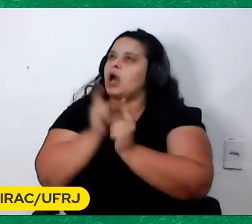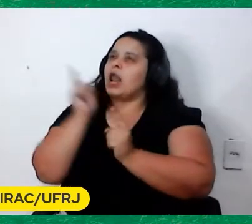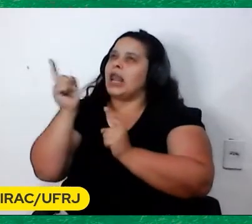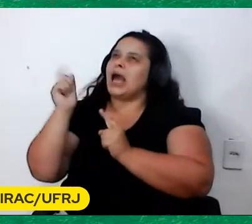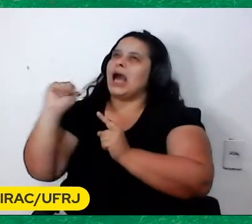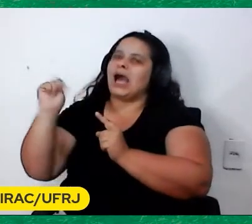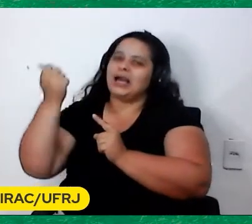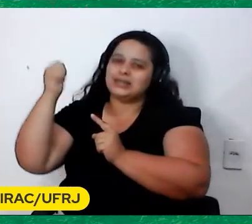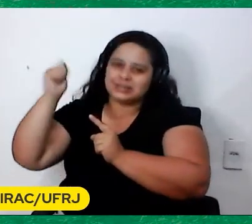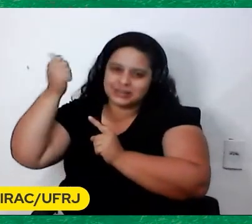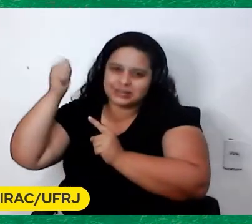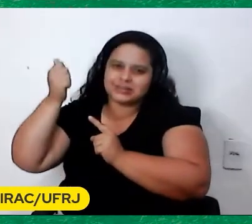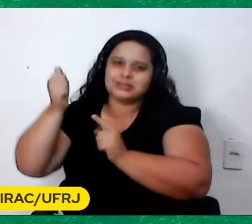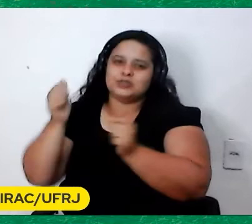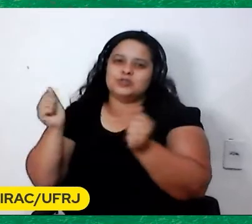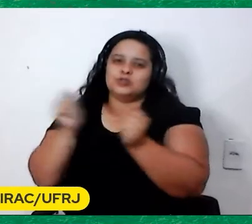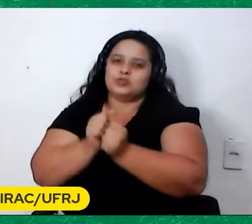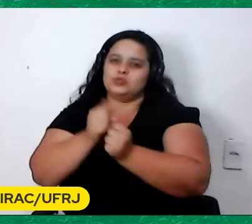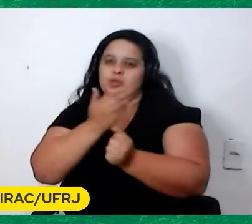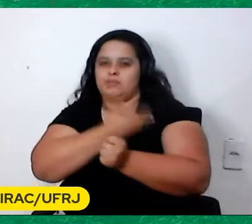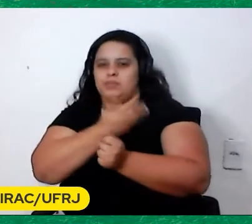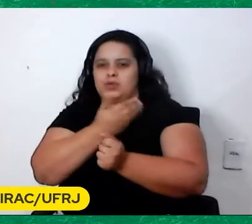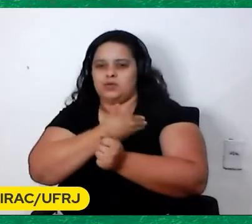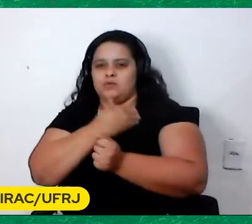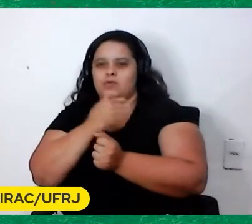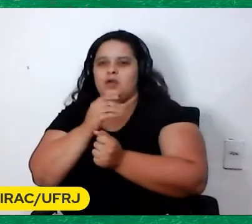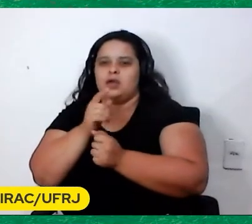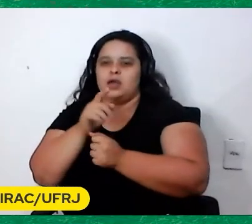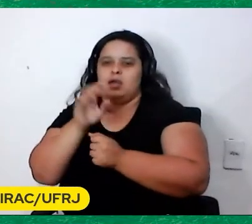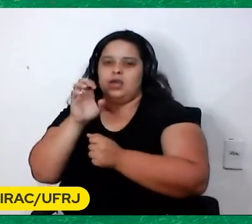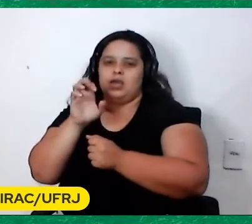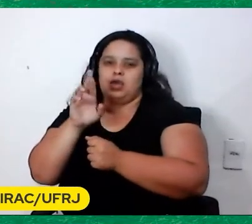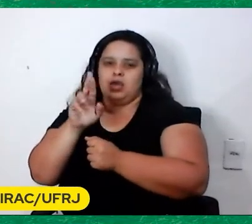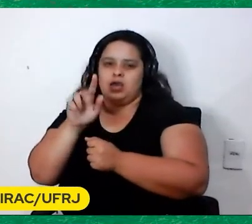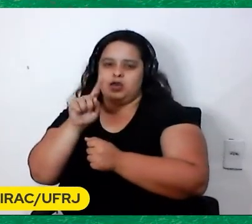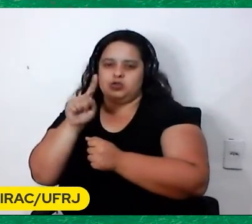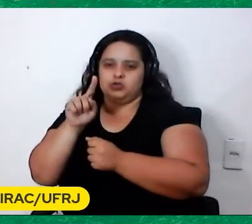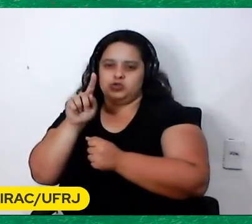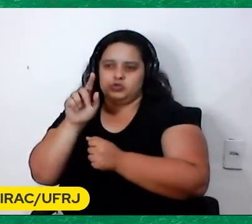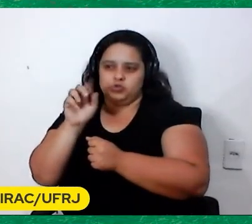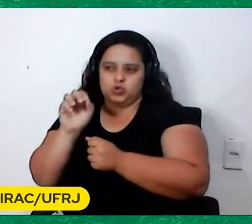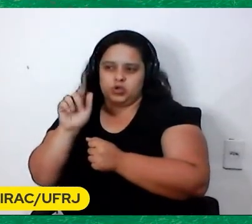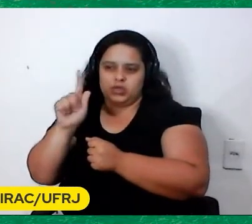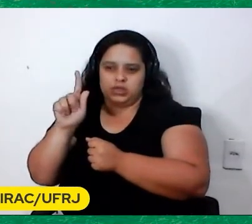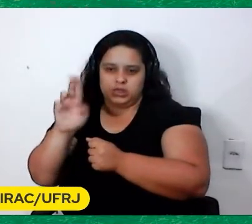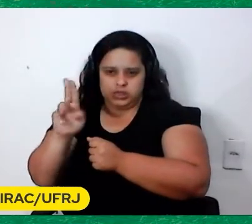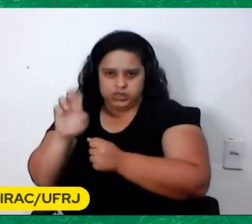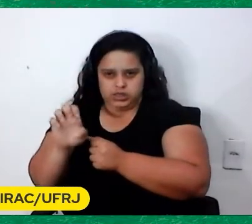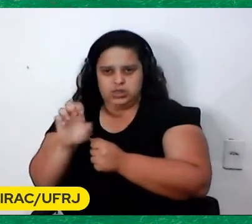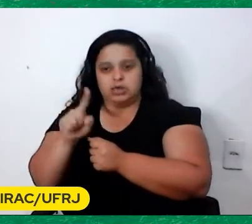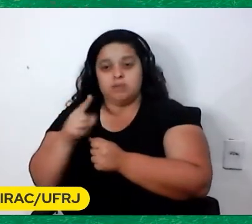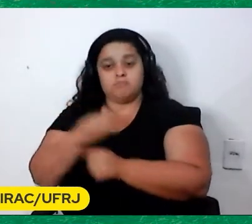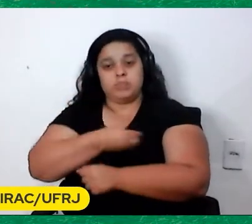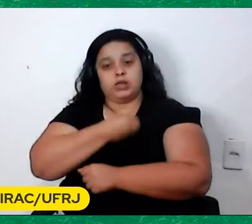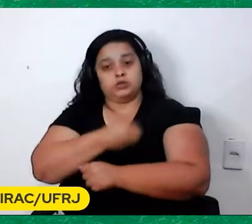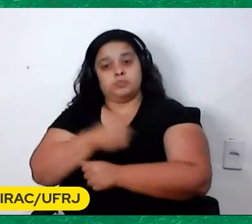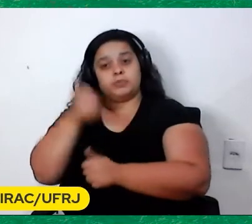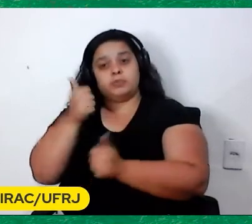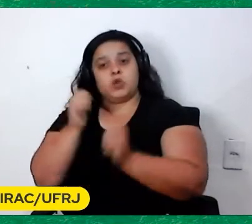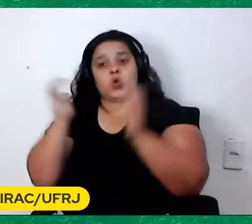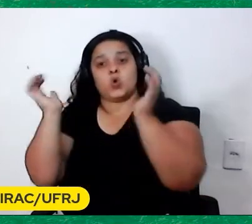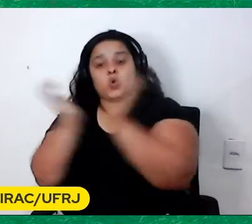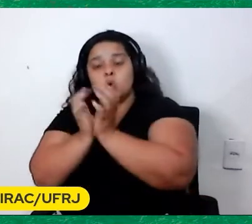Em Santa Fe Junto o amigo dele O Herzog Junto com o Vladimir Herzog E tal E participou Do primeiro grupo Que